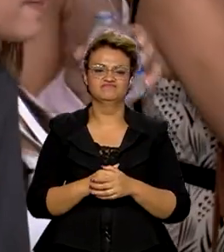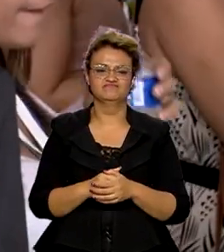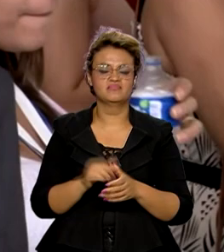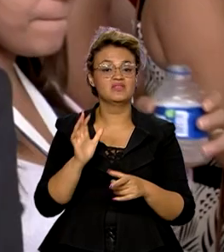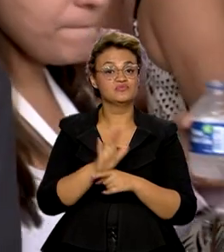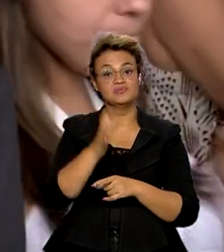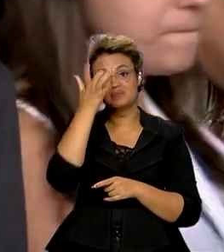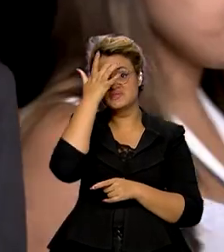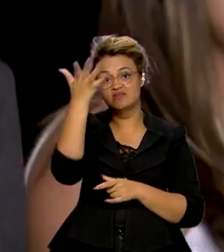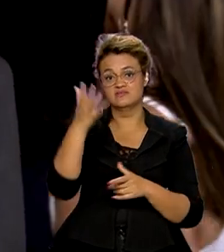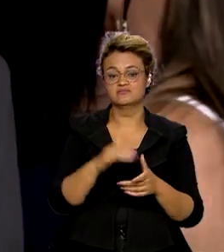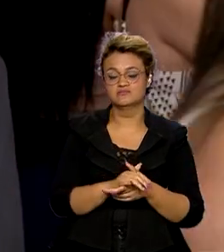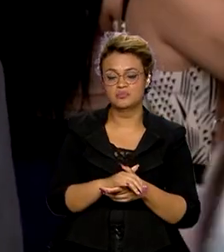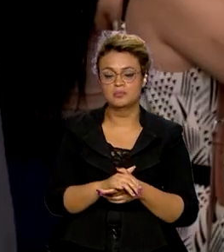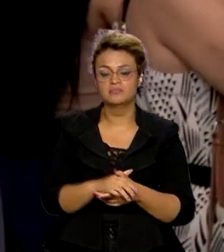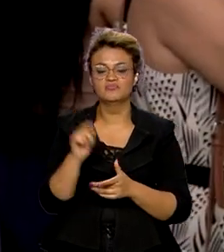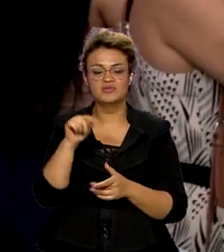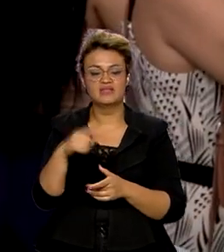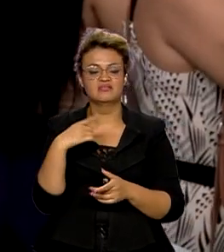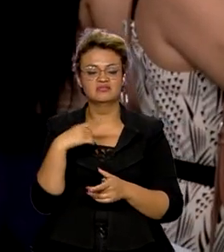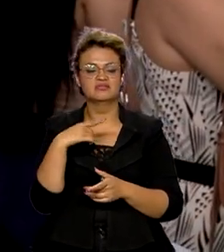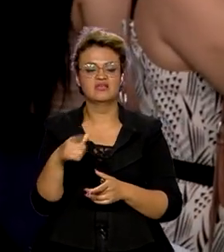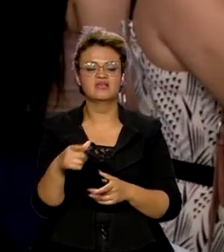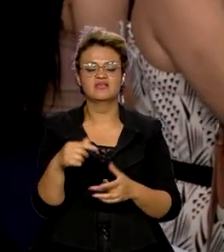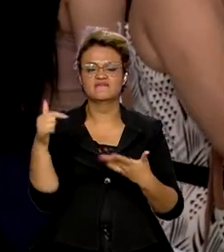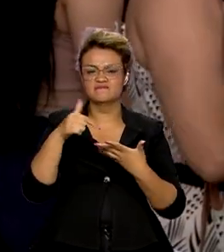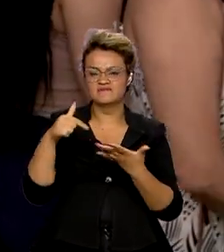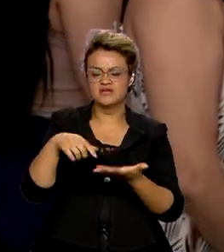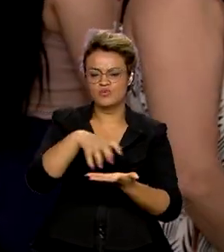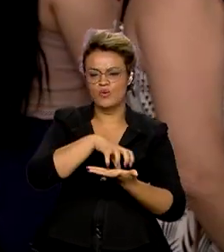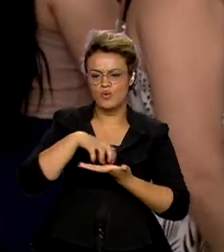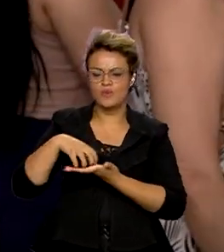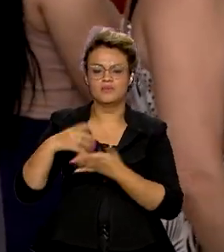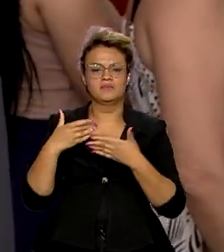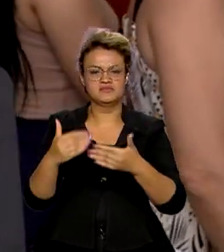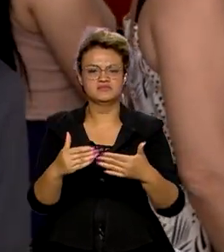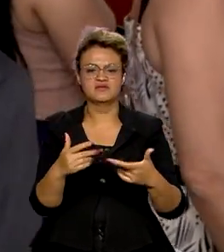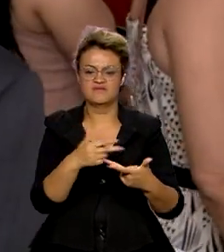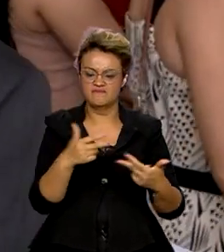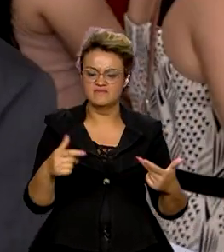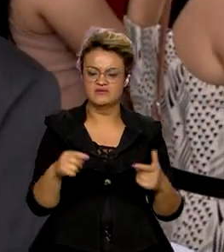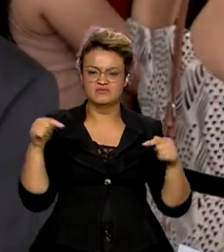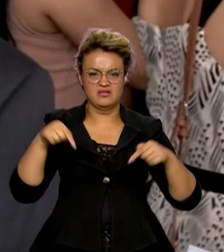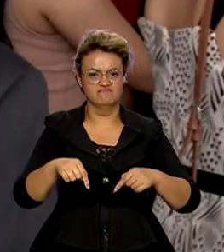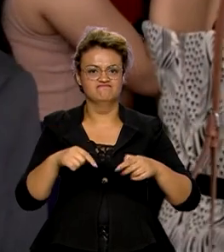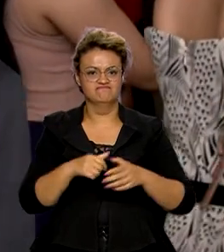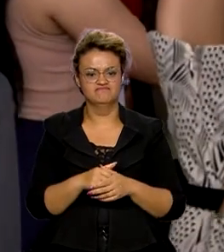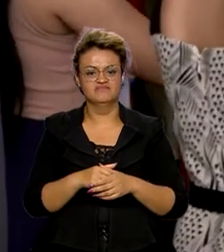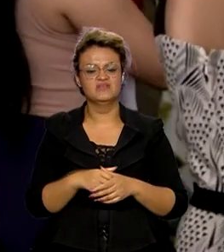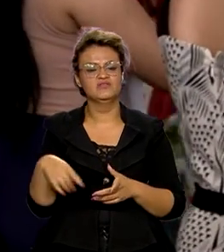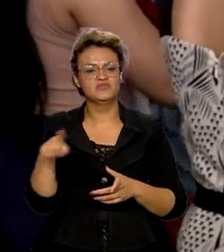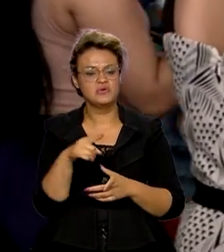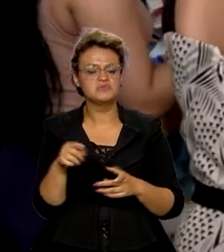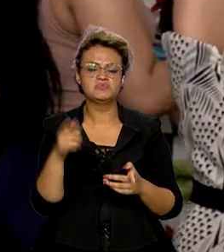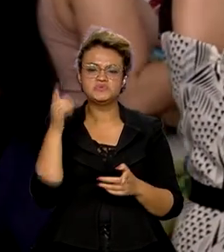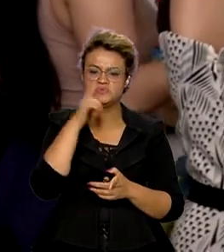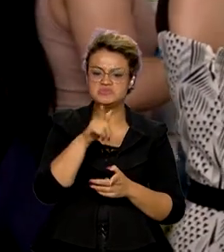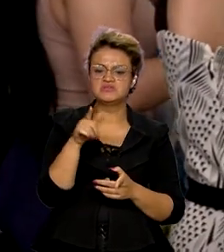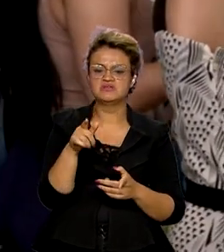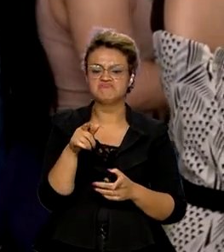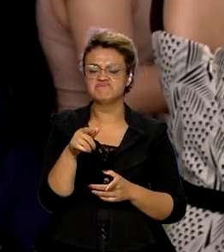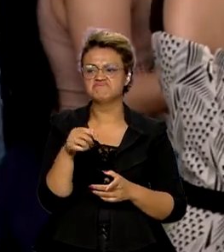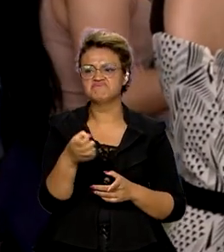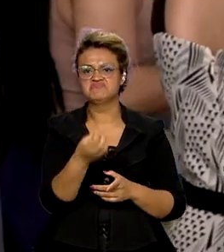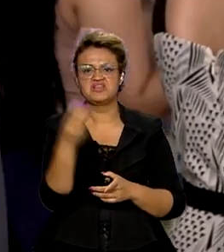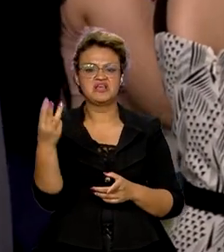forma, que aqui nós temos uma concentração de órgãos e ministérios em um só lugar e a gente pode ser atendido em três, quatro